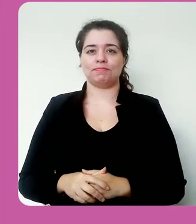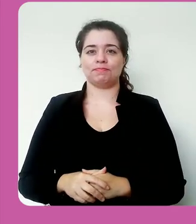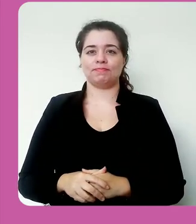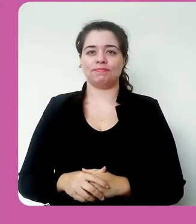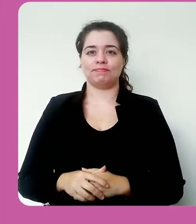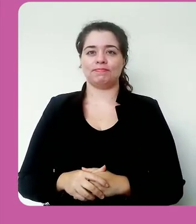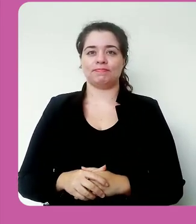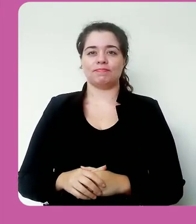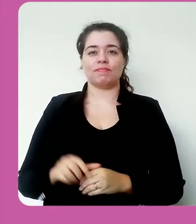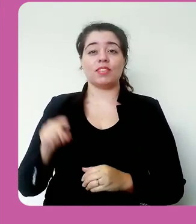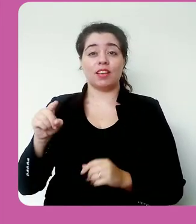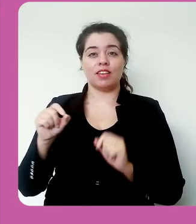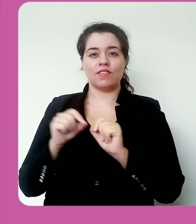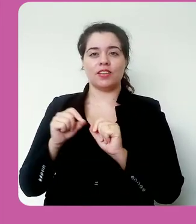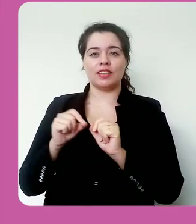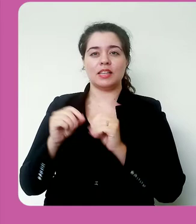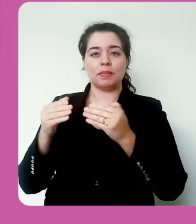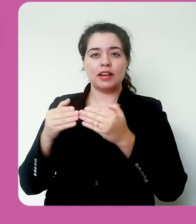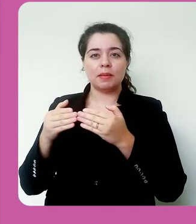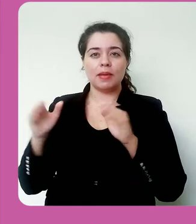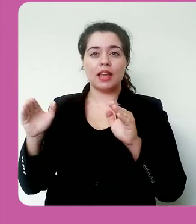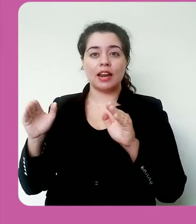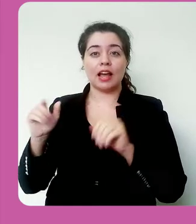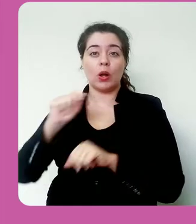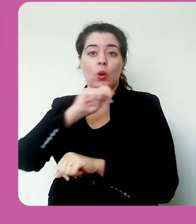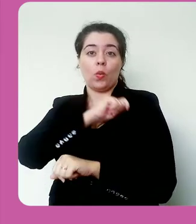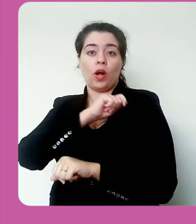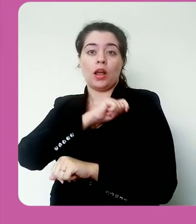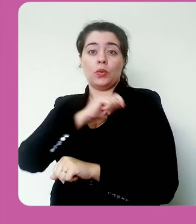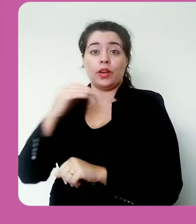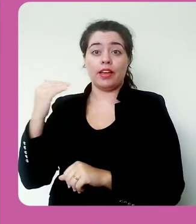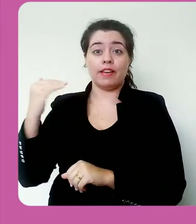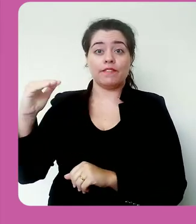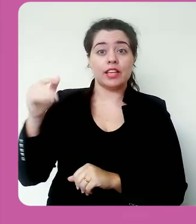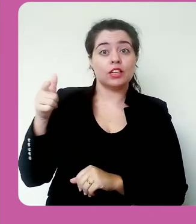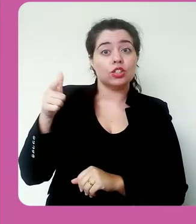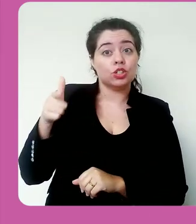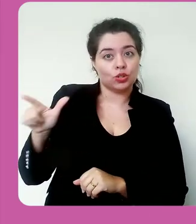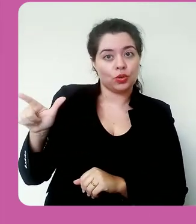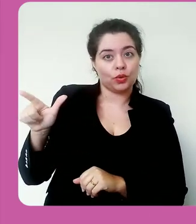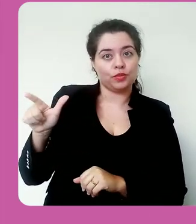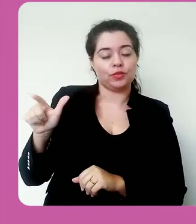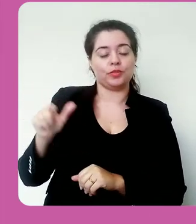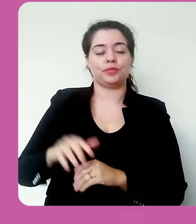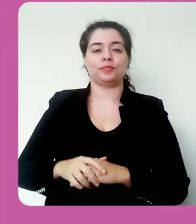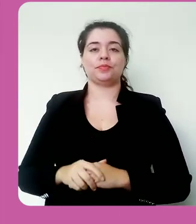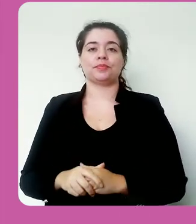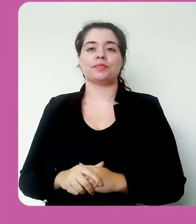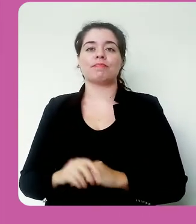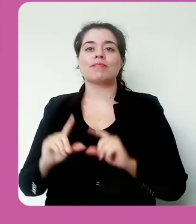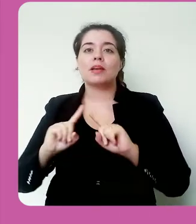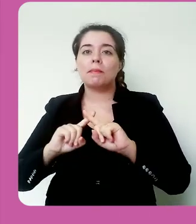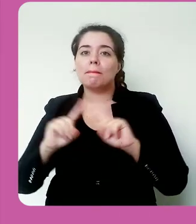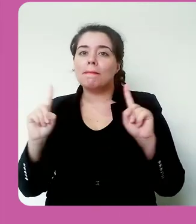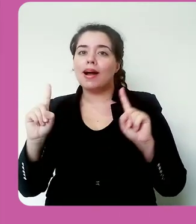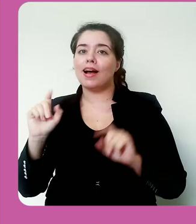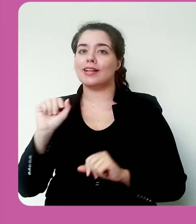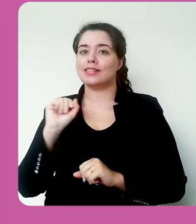reenvie a tarefa, mas se a atividade estiver marcada com uma data limite